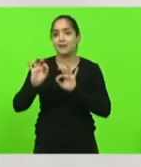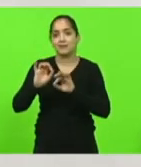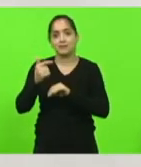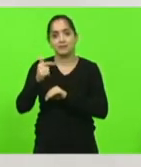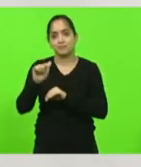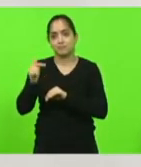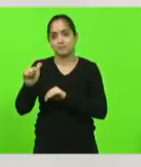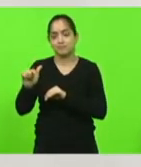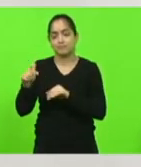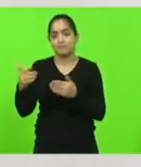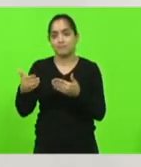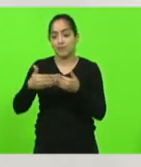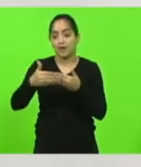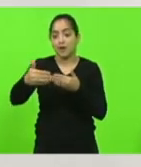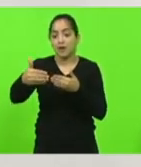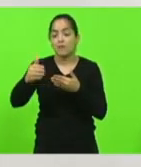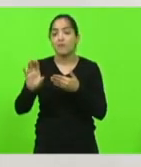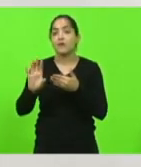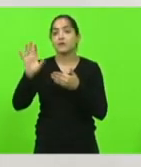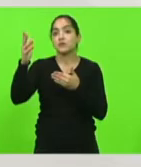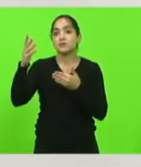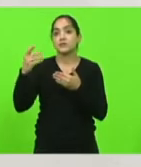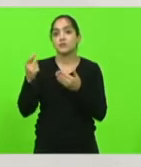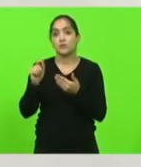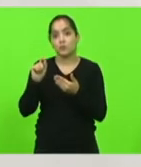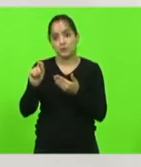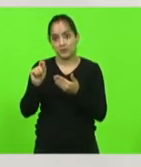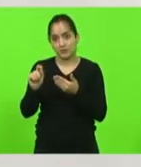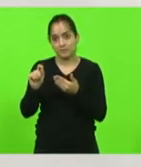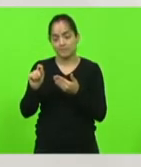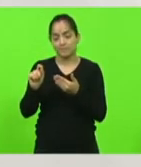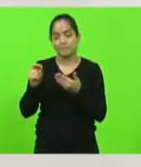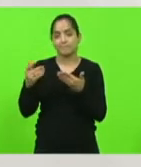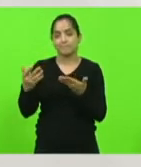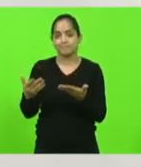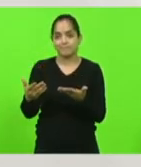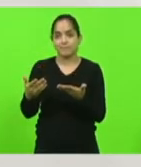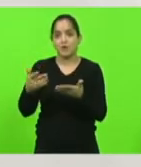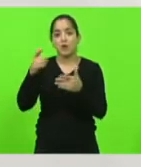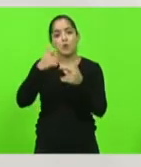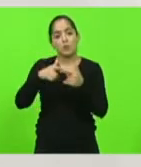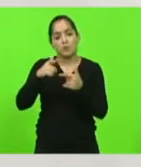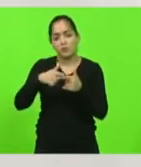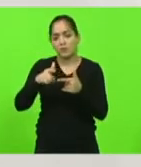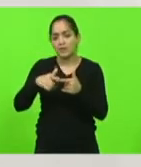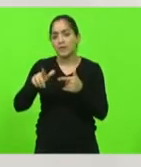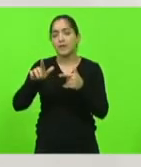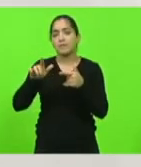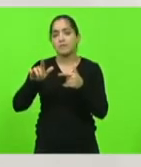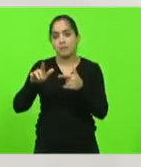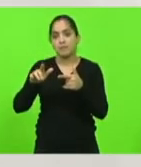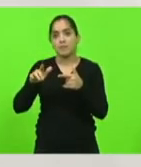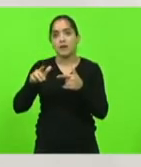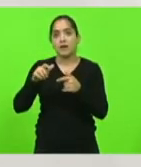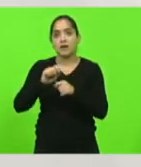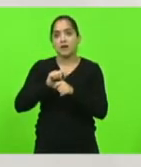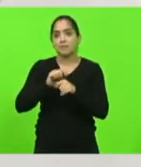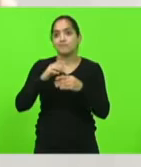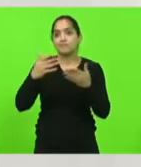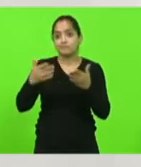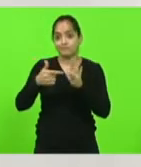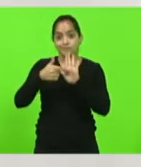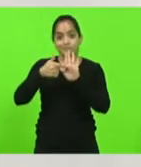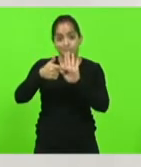vai acontecer que é previsível nós não fazemos isso deixamos o problema acontecer o problema é explodir a casa pegar